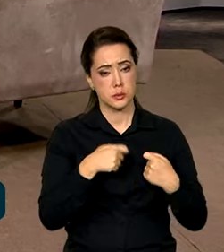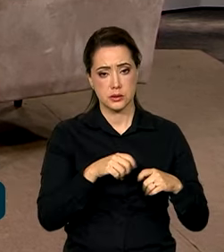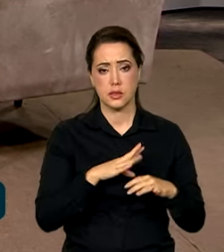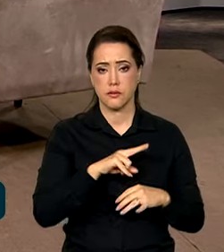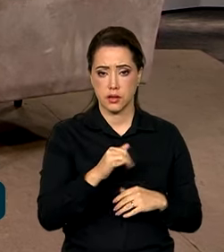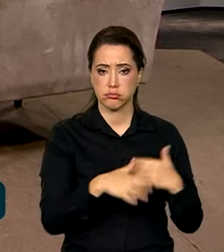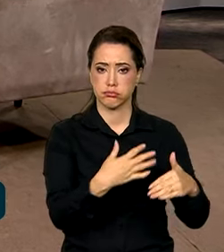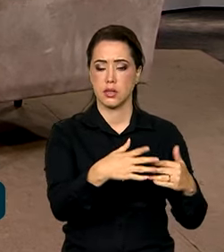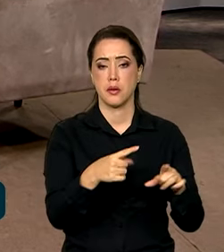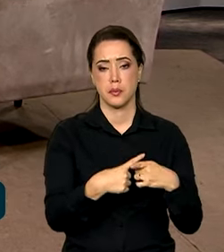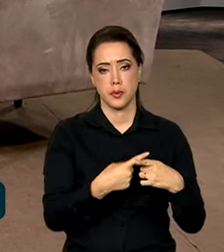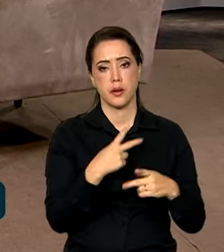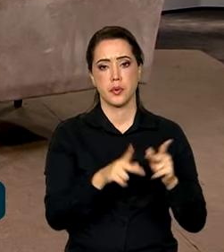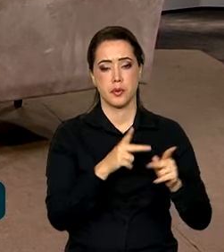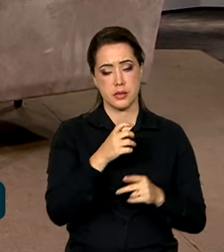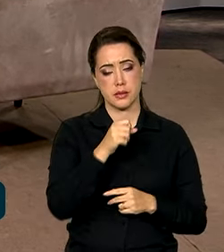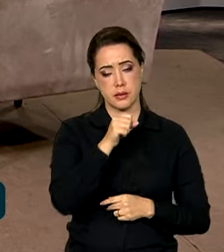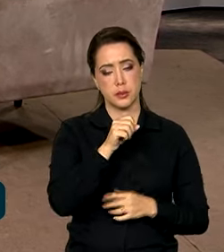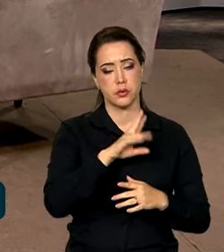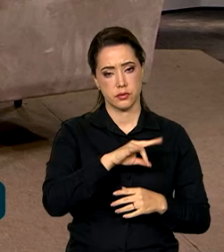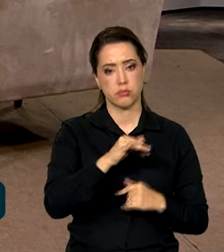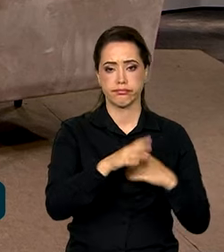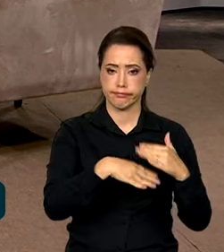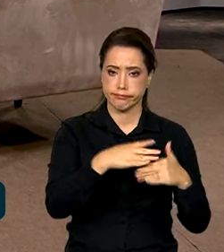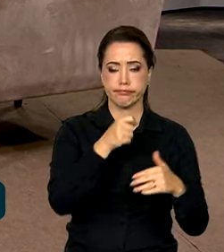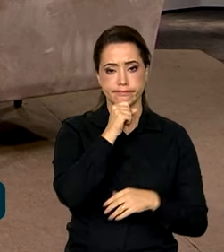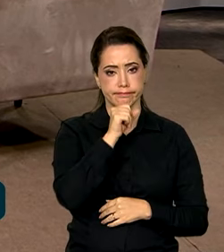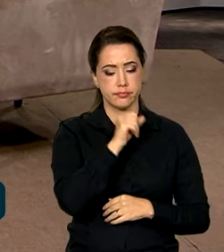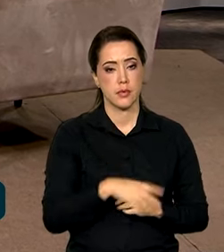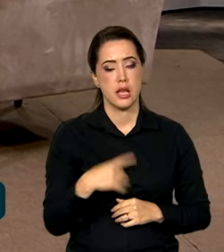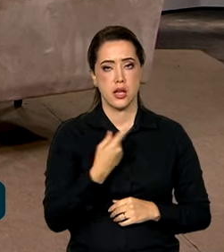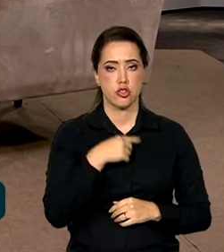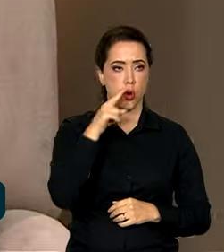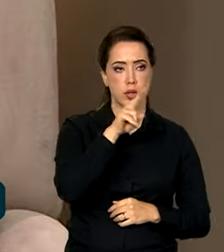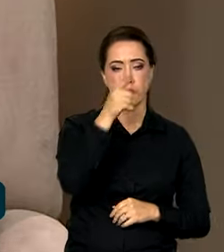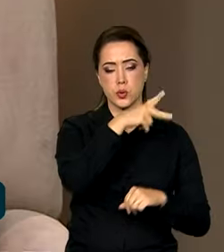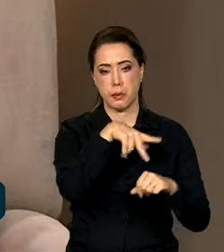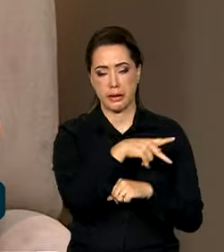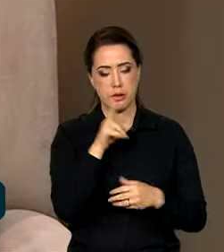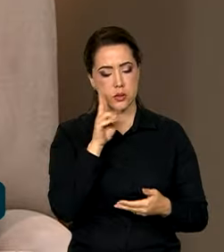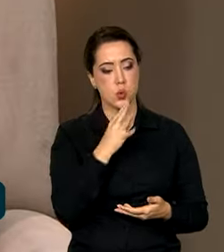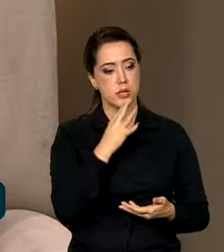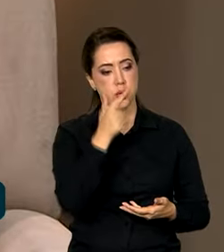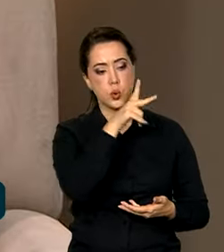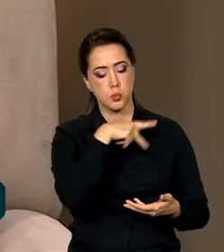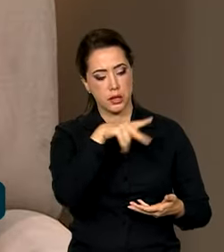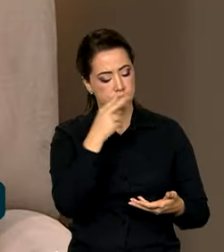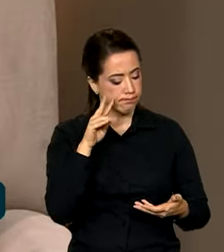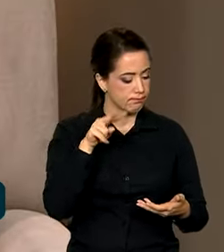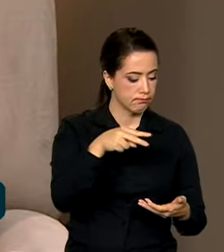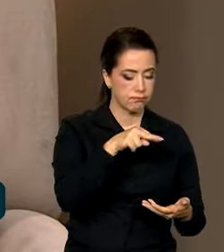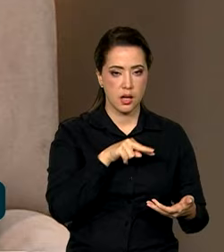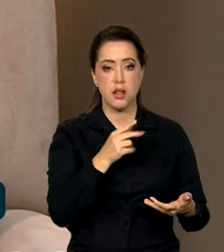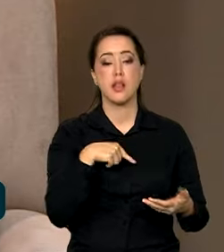interno dentro do governo federal, inclusive olhando as experiências internacionais, para a gente construir o que é a nossa política